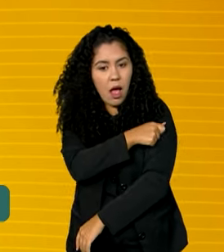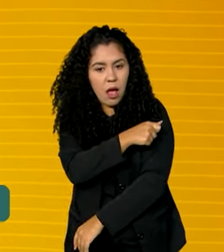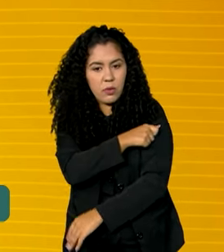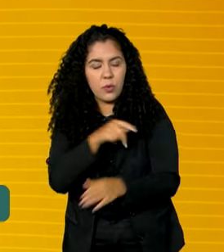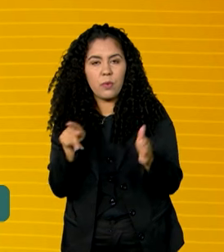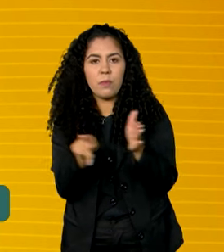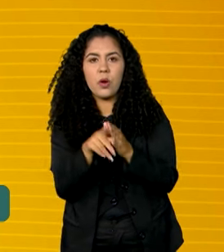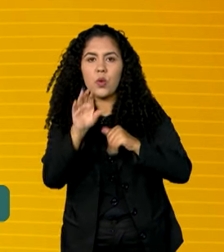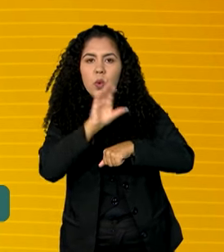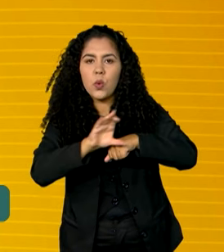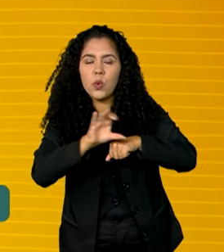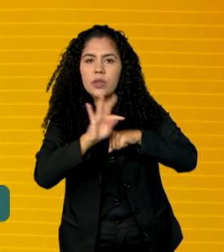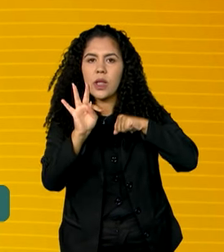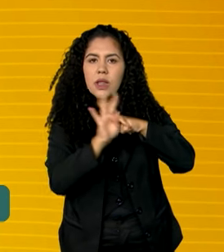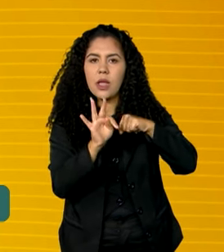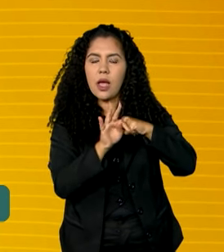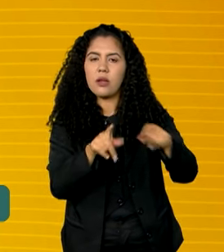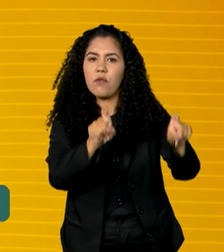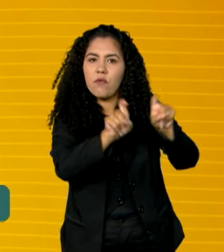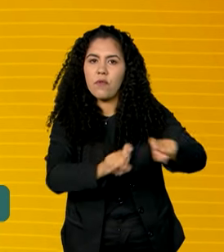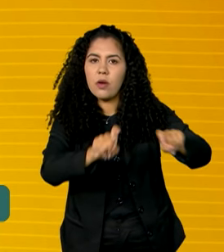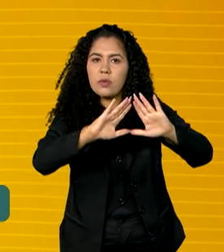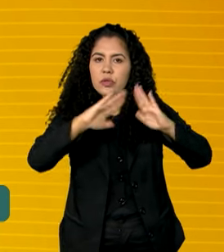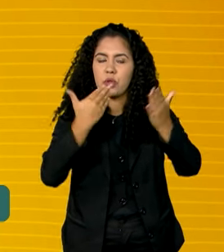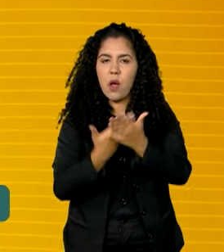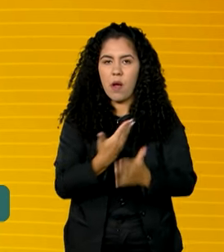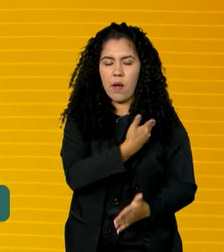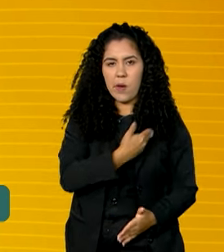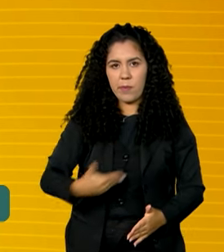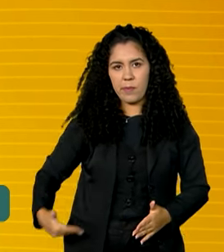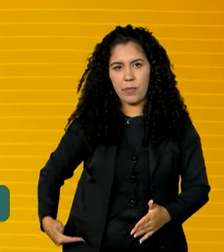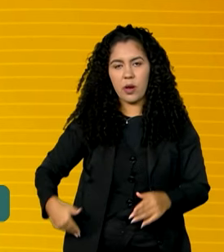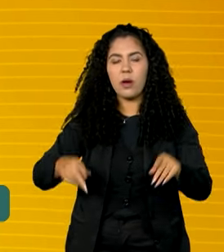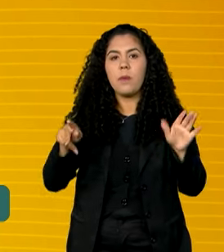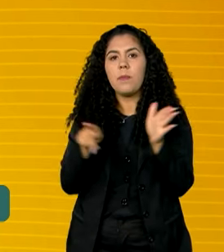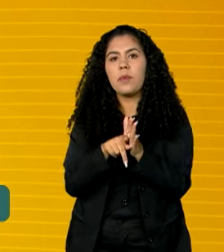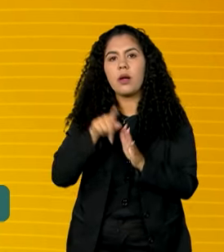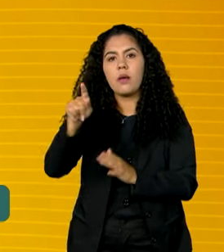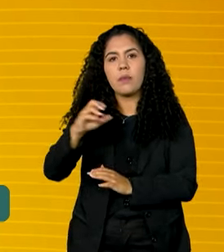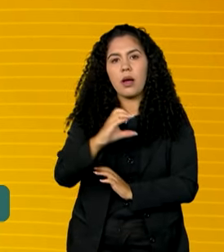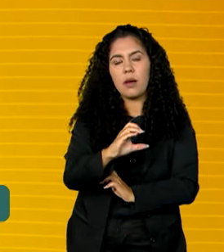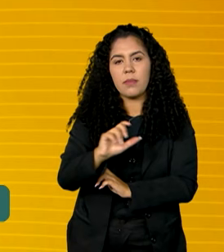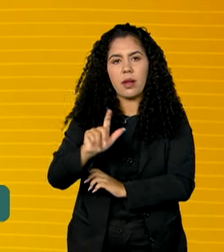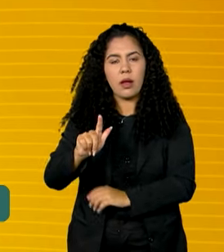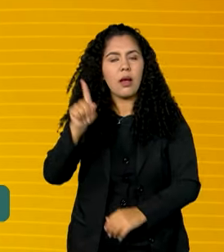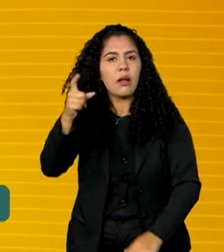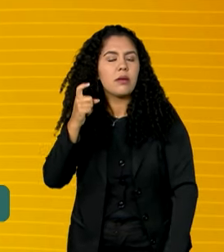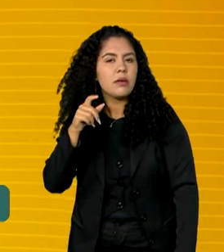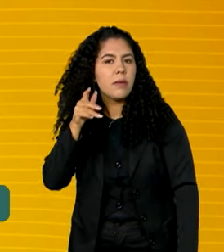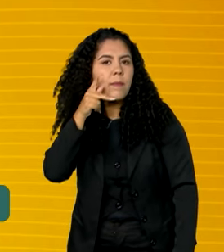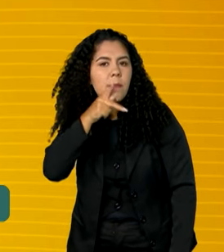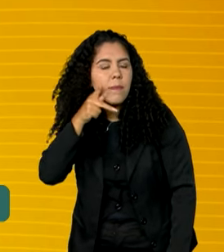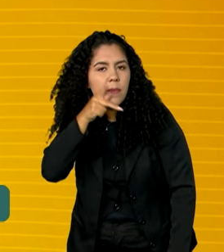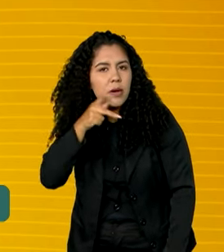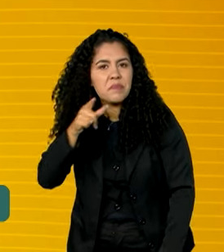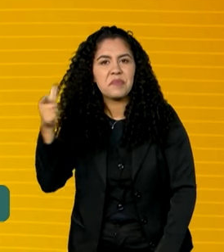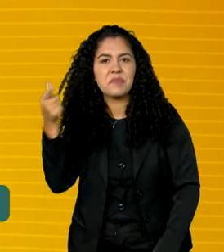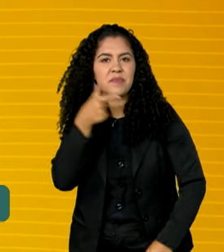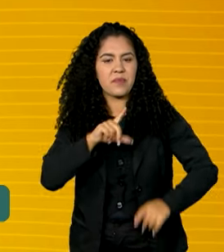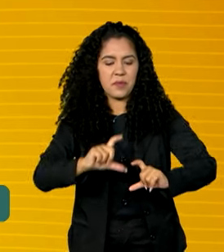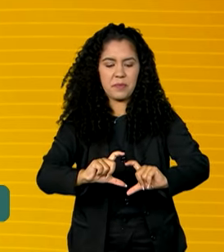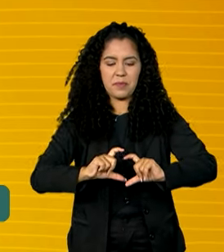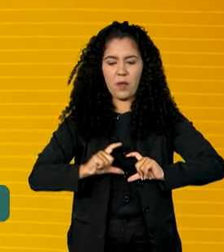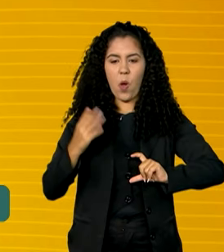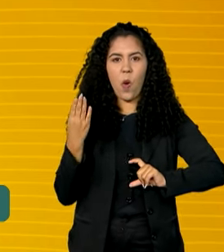curso técnico de informática de uma escola pública de Campina Grande, na Paraíba, ganharam medalhas de bronze